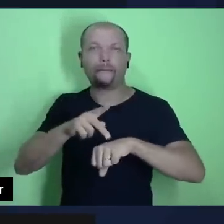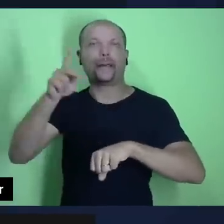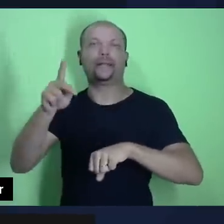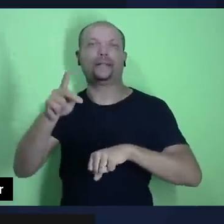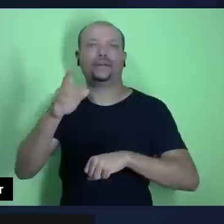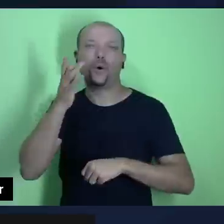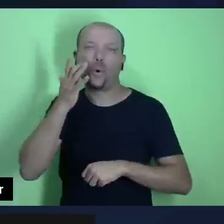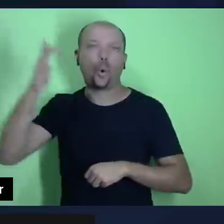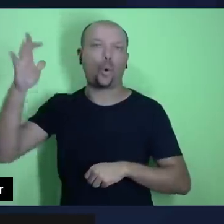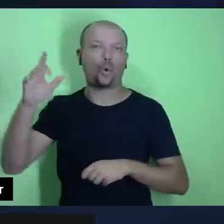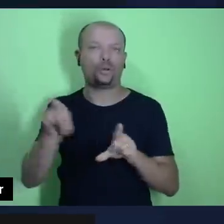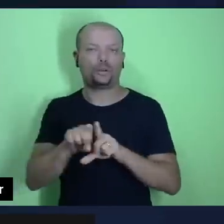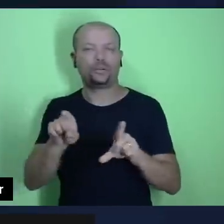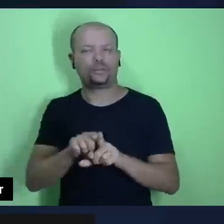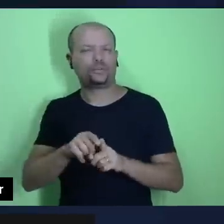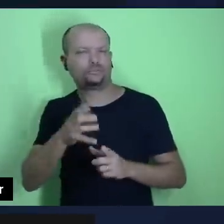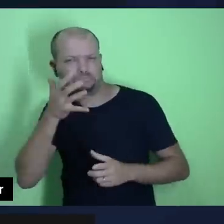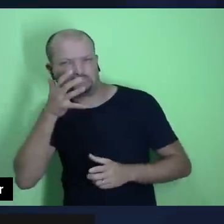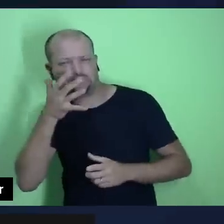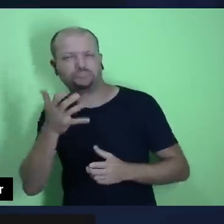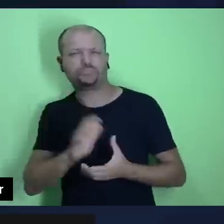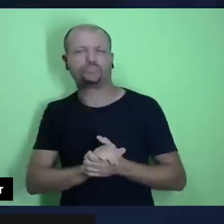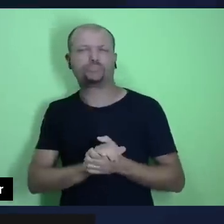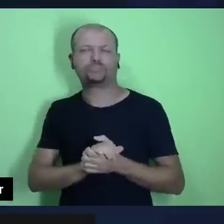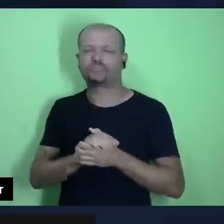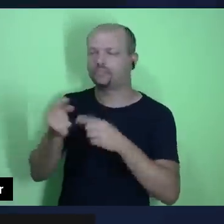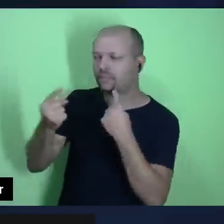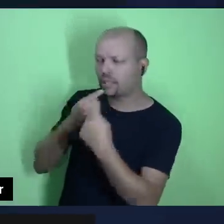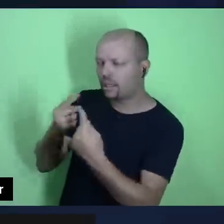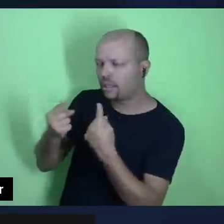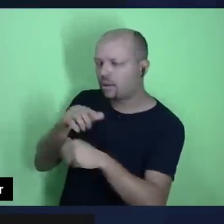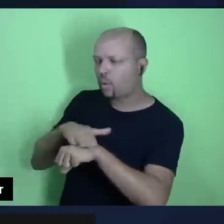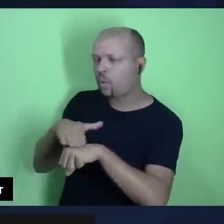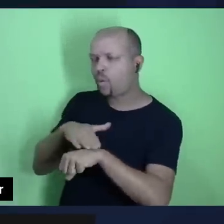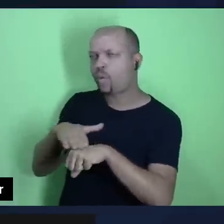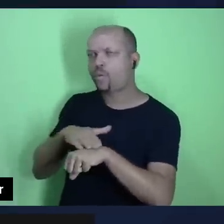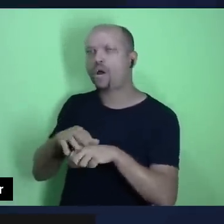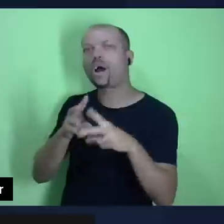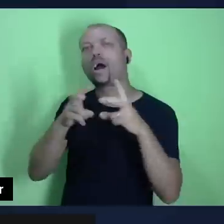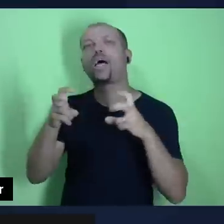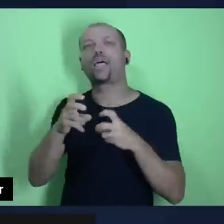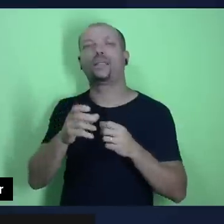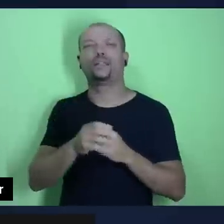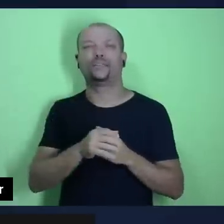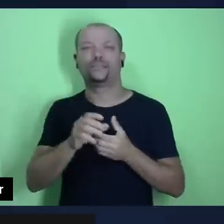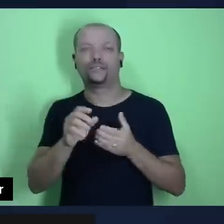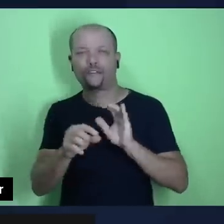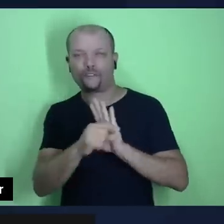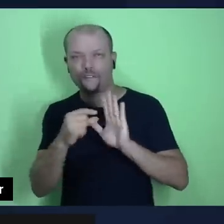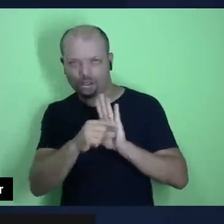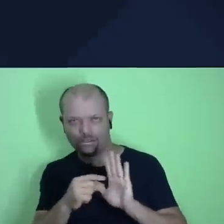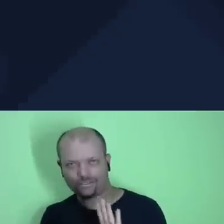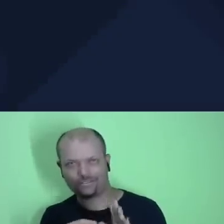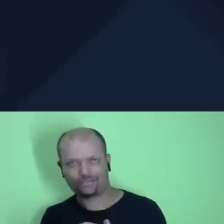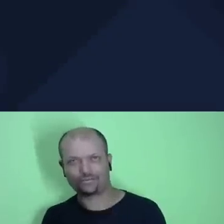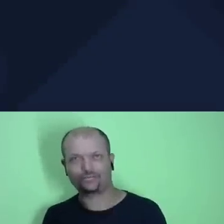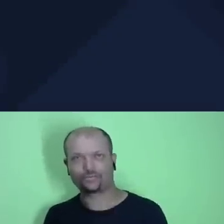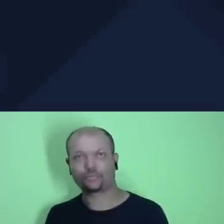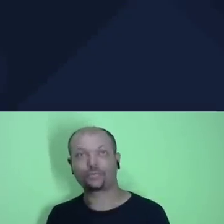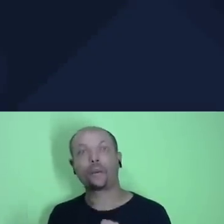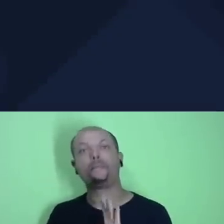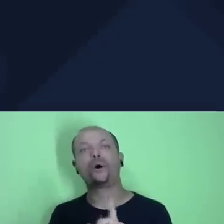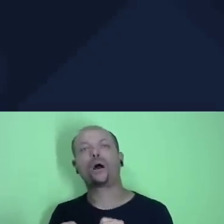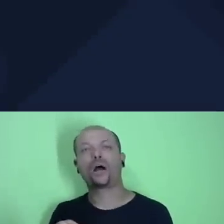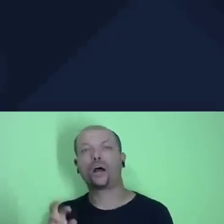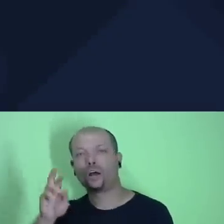começar o assunto discutindo aqui sobre esse tema dos versos. Os versos nos mostram que Deus é o dono de tudo.